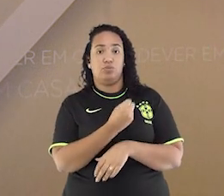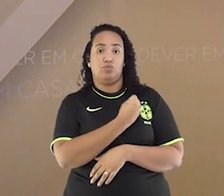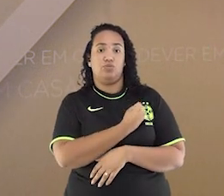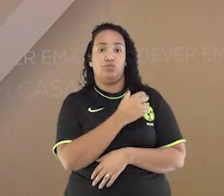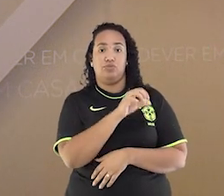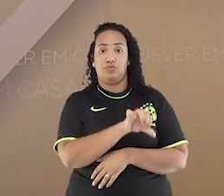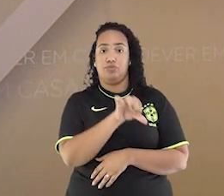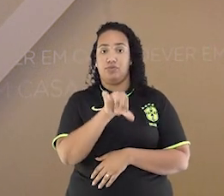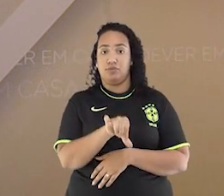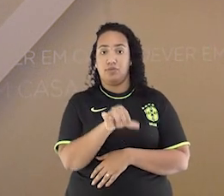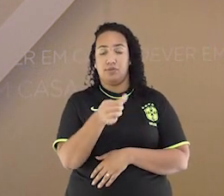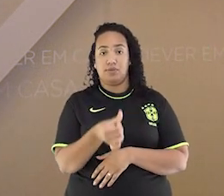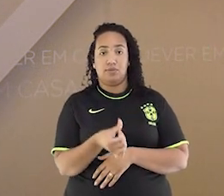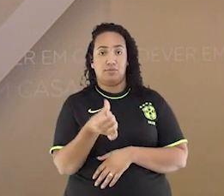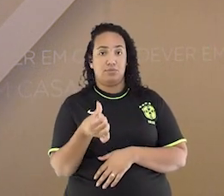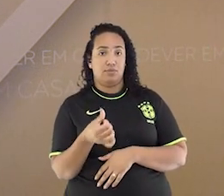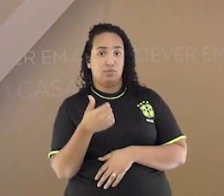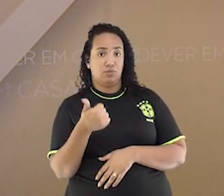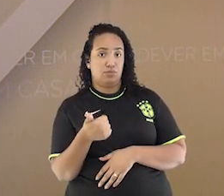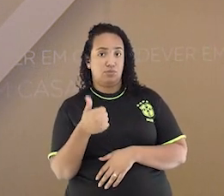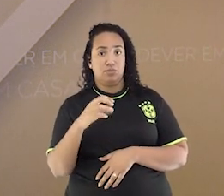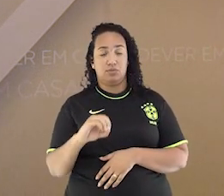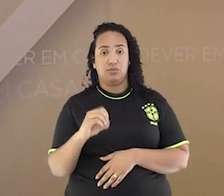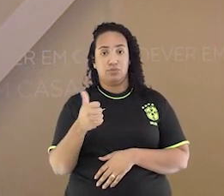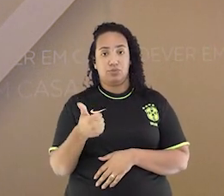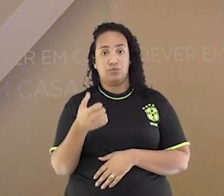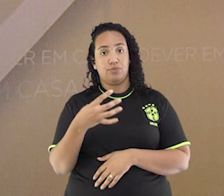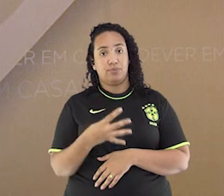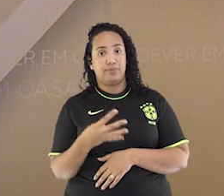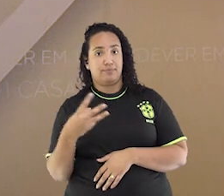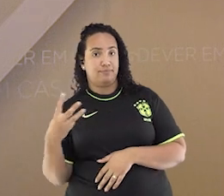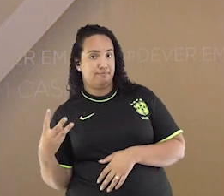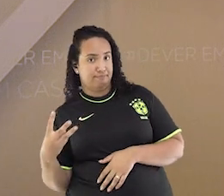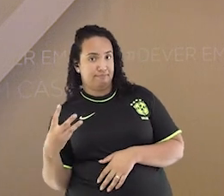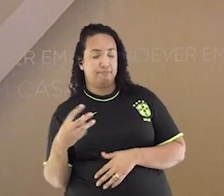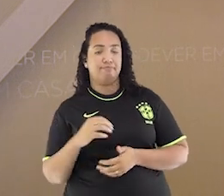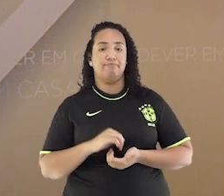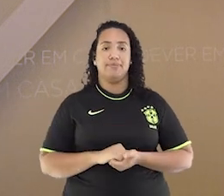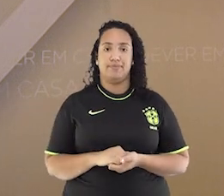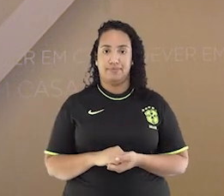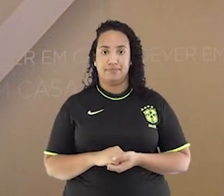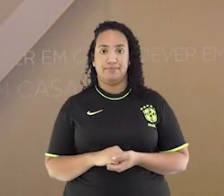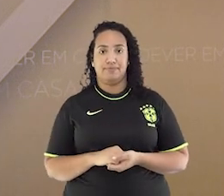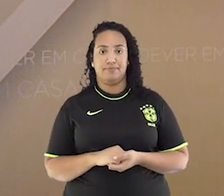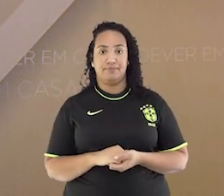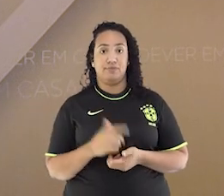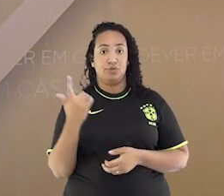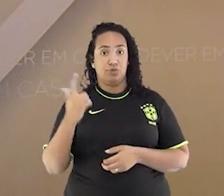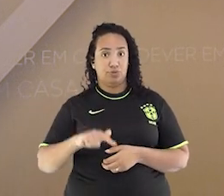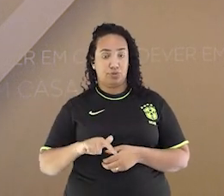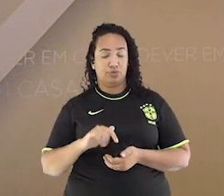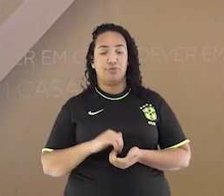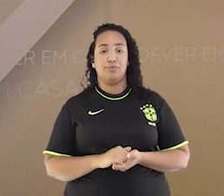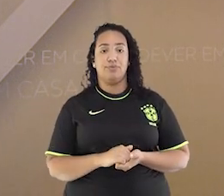996610143. Repetindo,